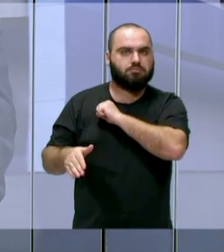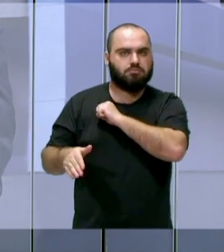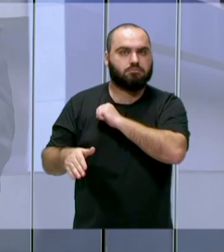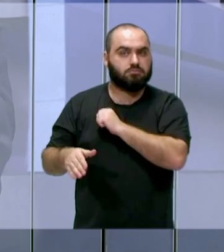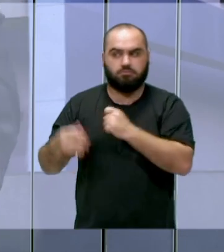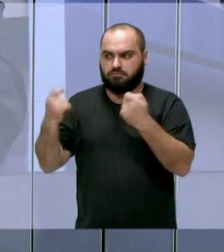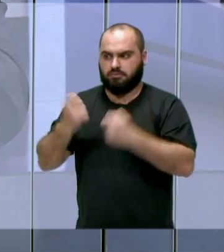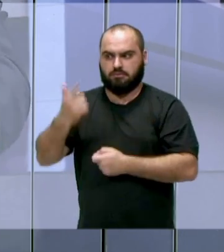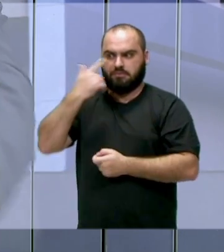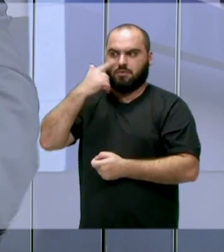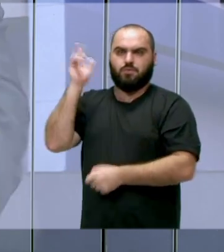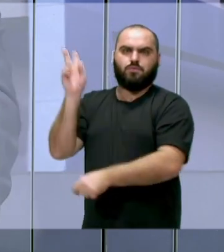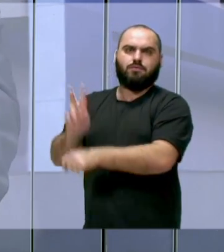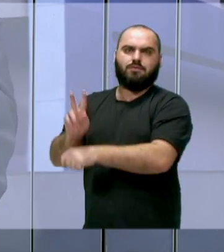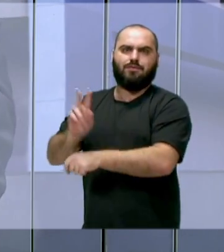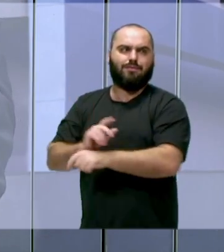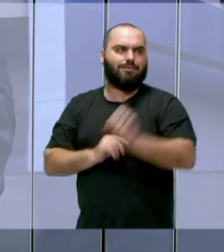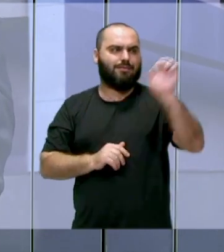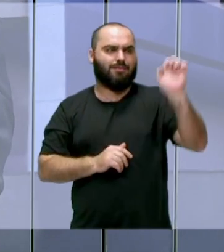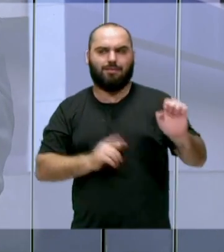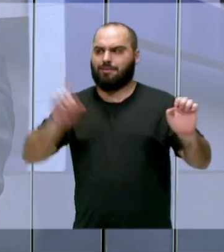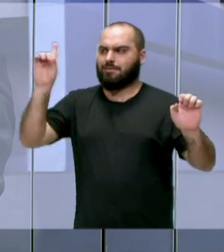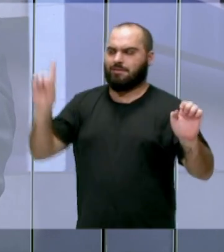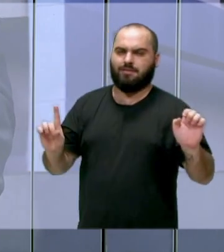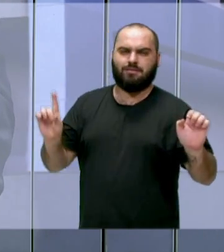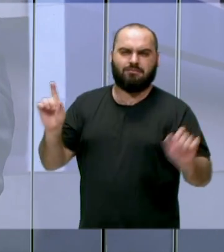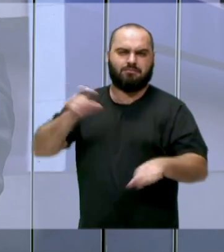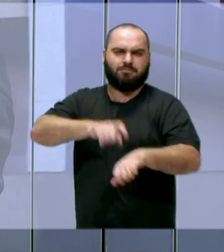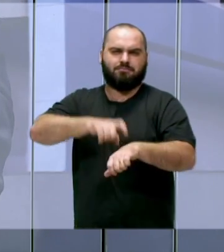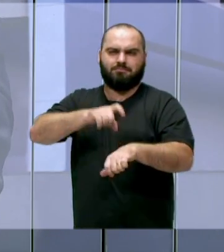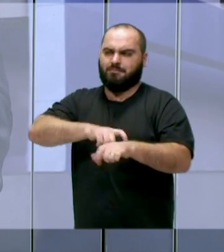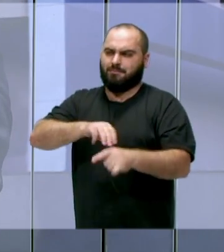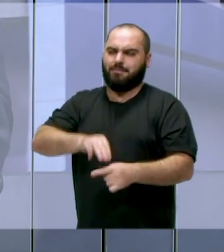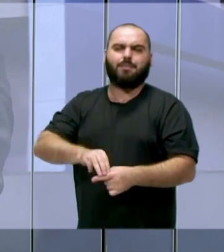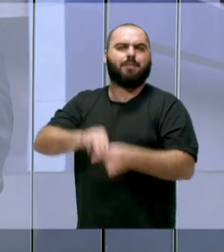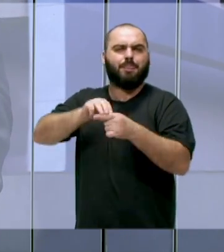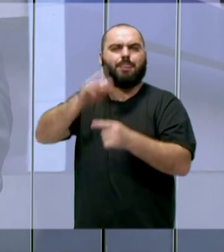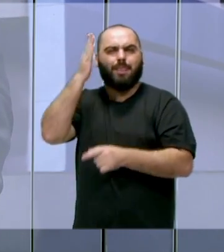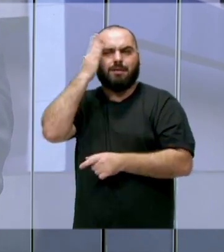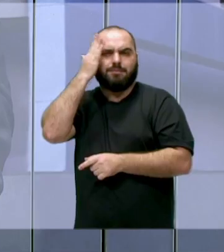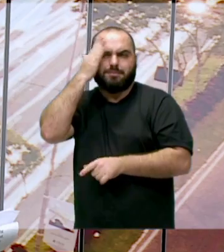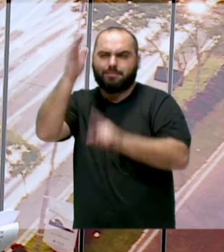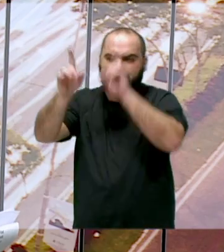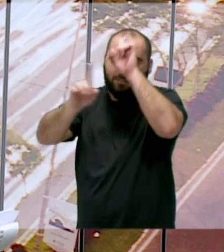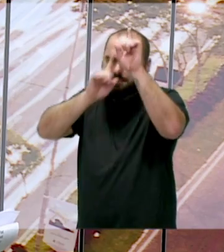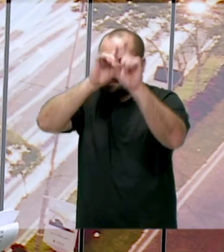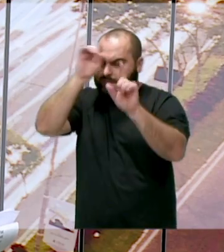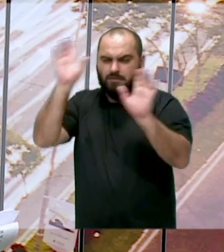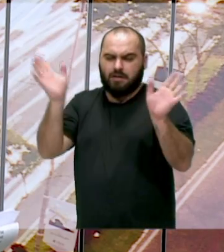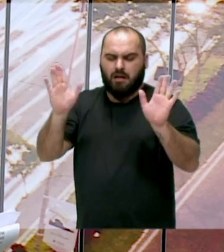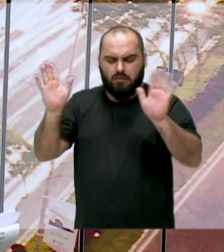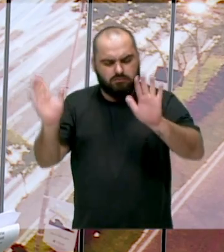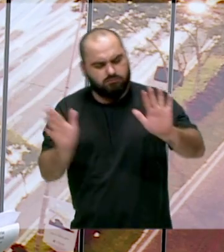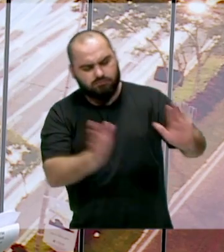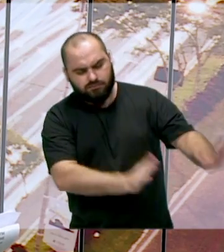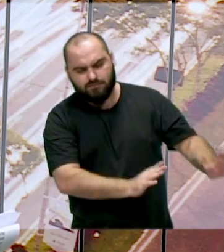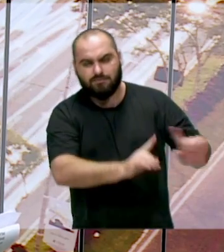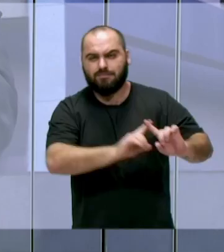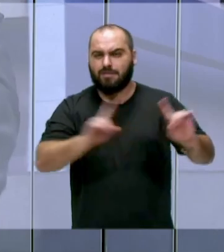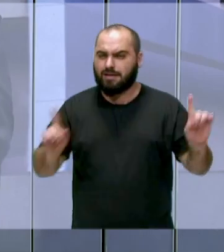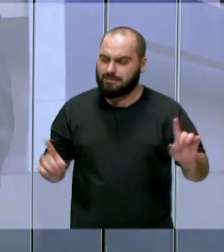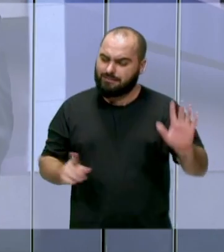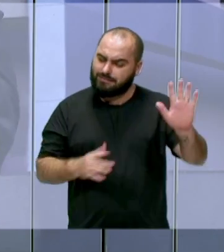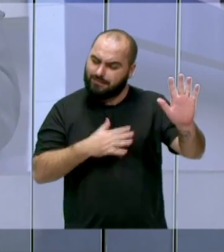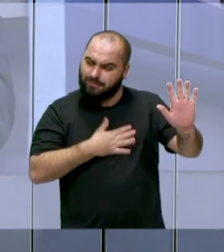para que lado for. Isso não quer dizer que seja de esquerda, de direita. Ainda mais em âmbito municipal, que é essa questão ideológica. Não é que ela é deixada de lado, mas ela não é tão,